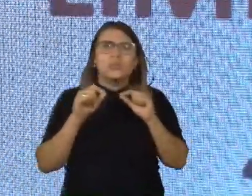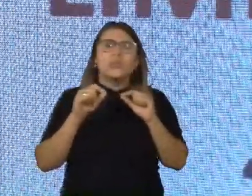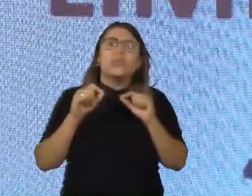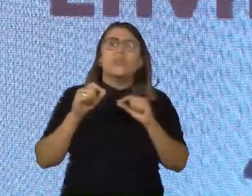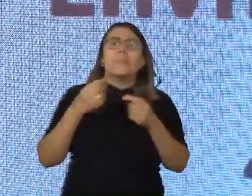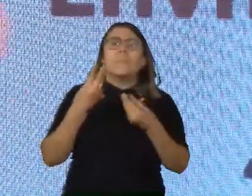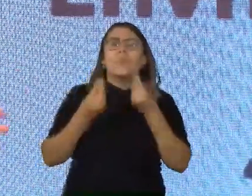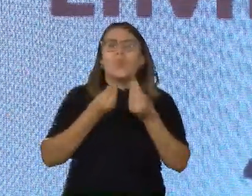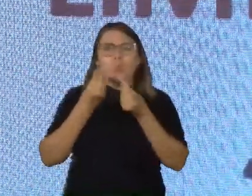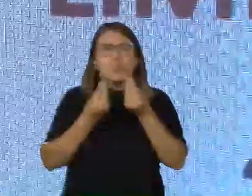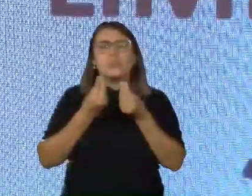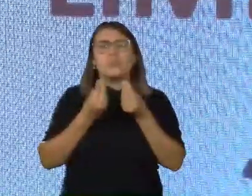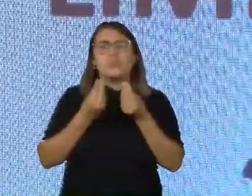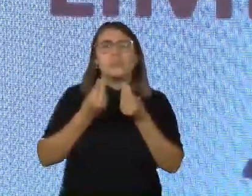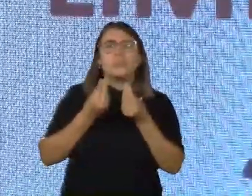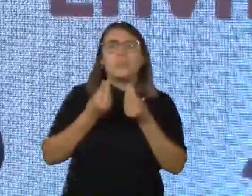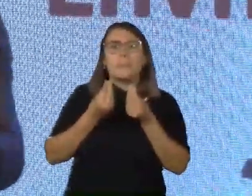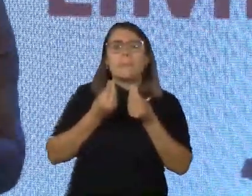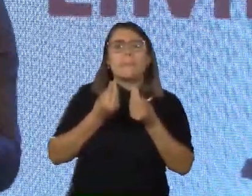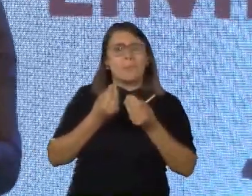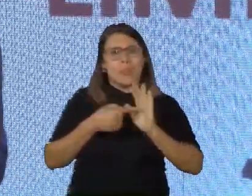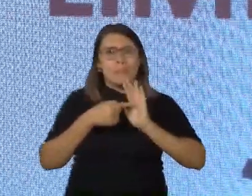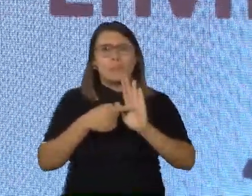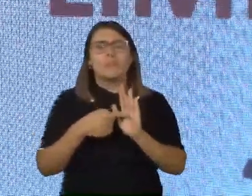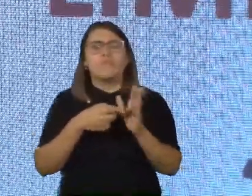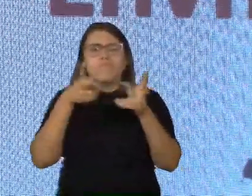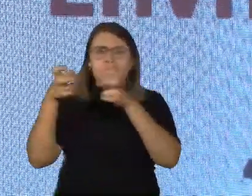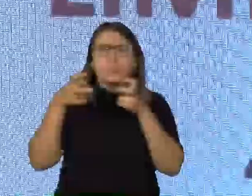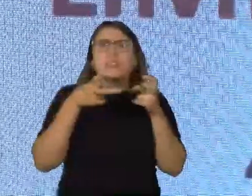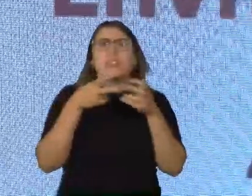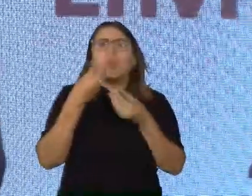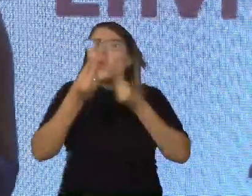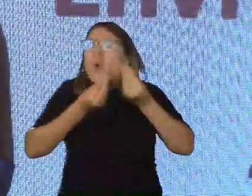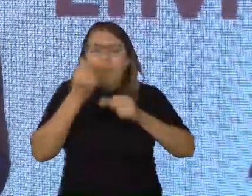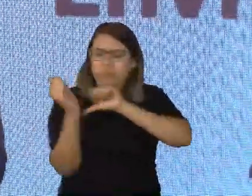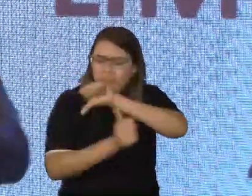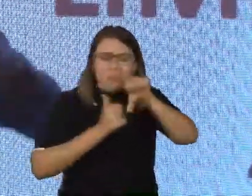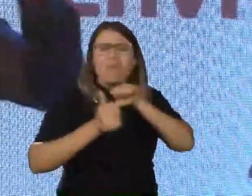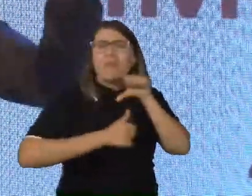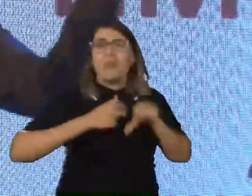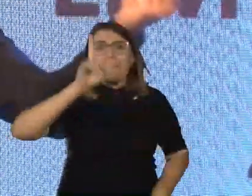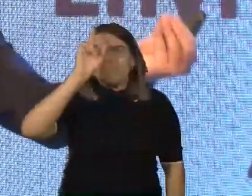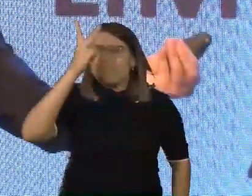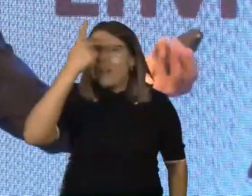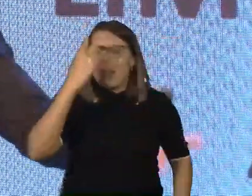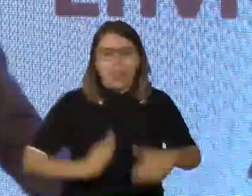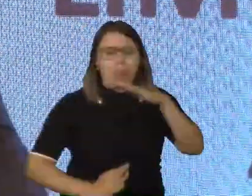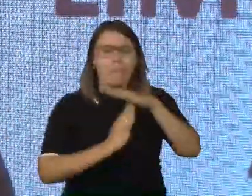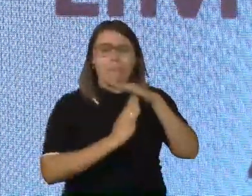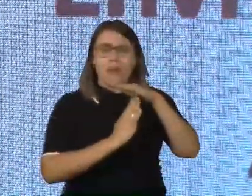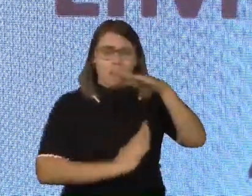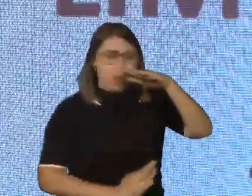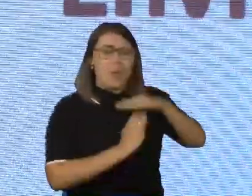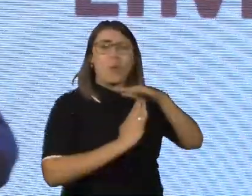que operam nesse campo de mente limitada para que a gente possa se identificar. Mas como é que eu transformo uma mente limitada em